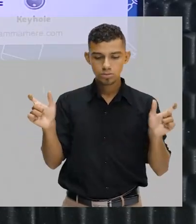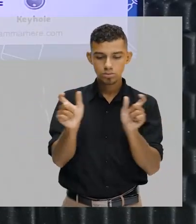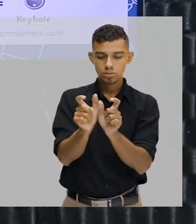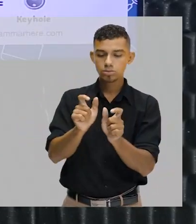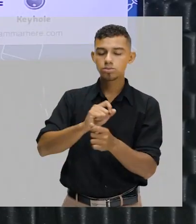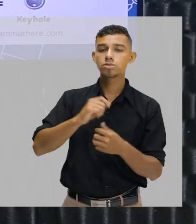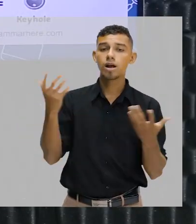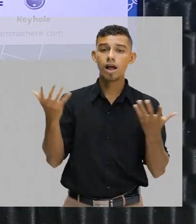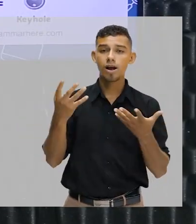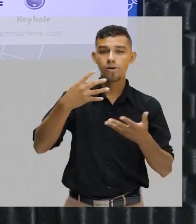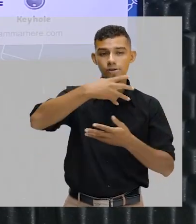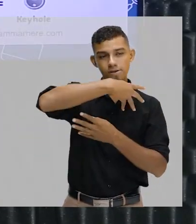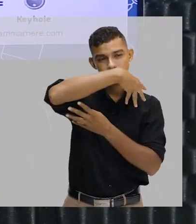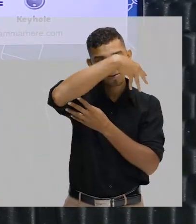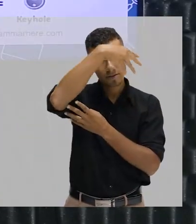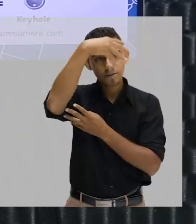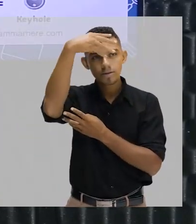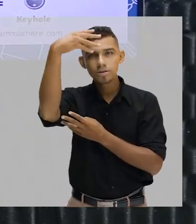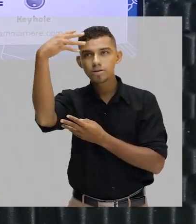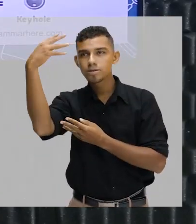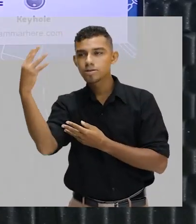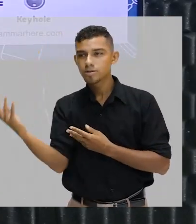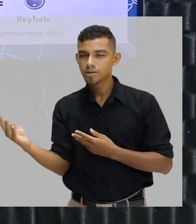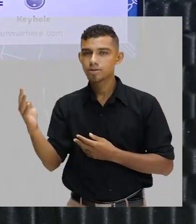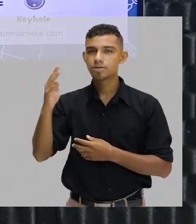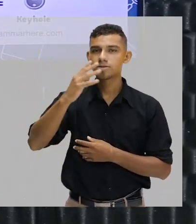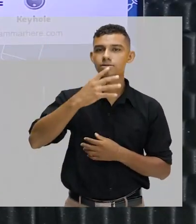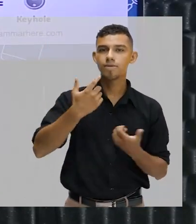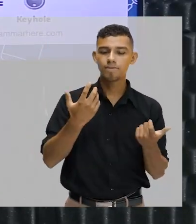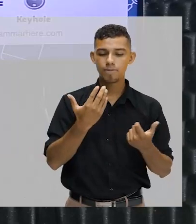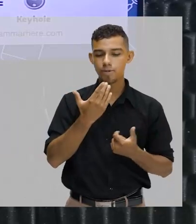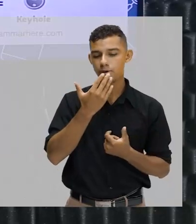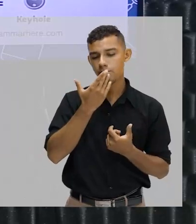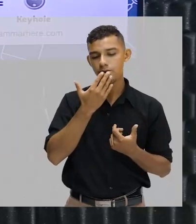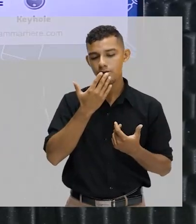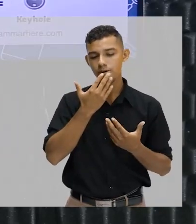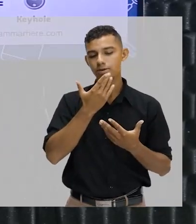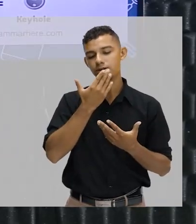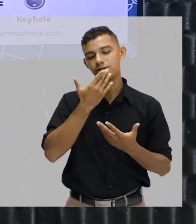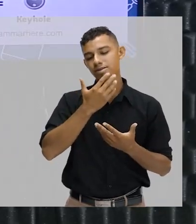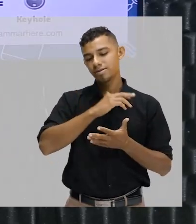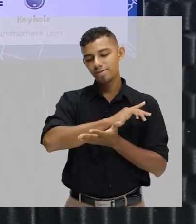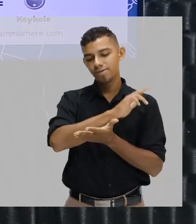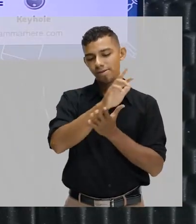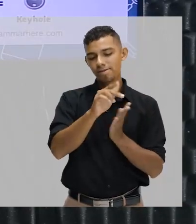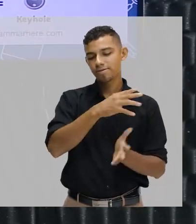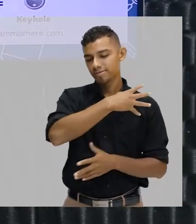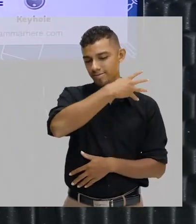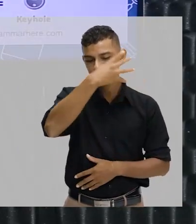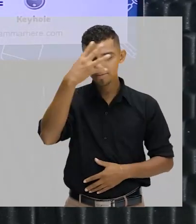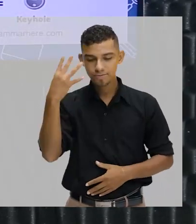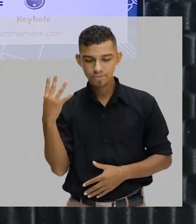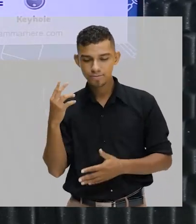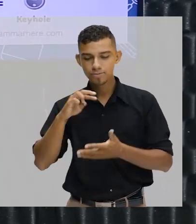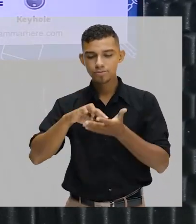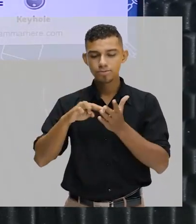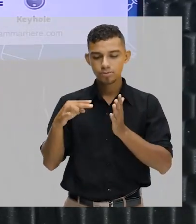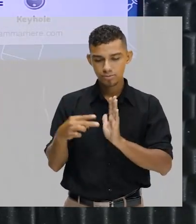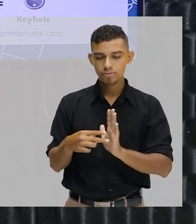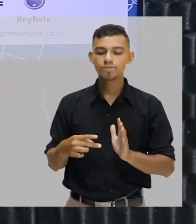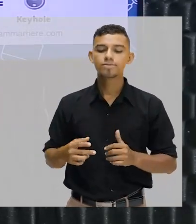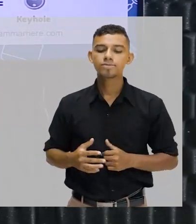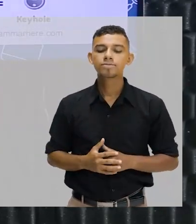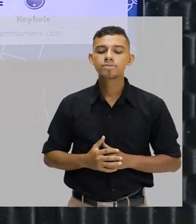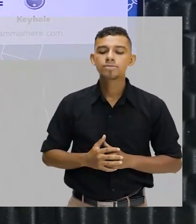composição imperfeita, porque eu não vou dizer o laço de chuva. Então, eu tenho uma mudança no sentido que essa